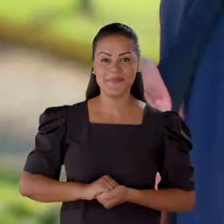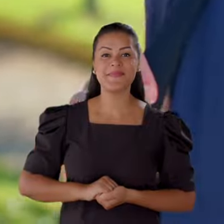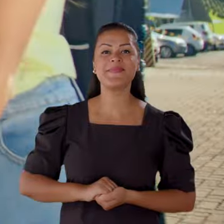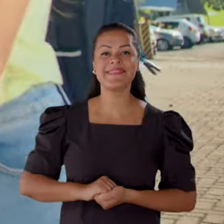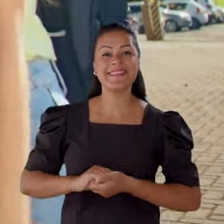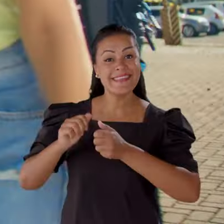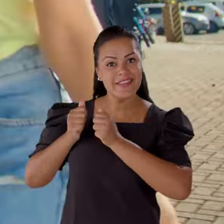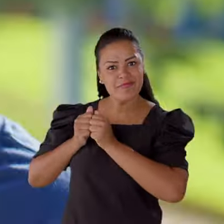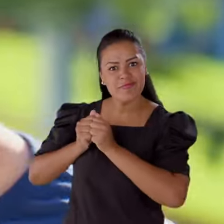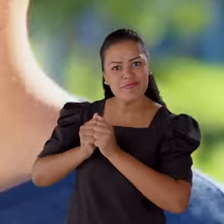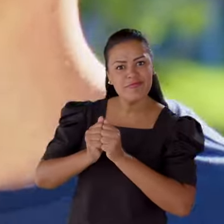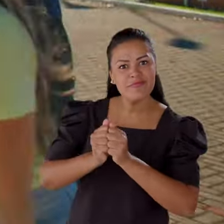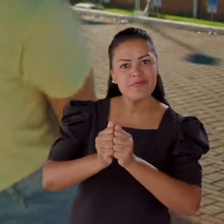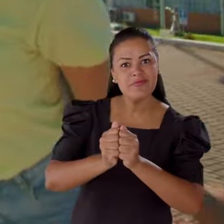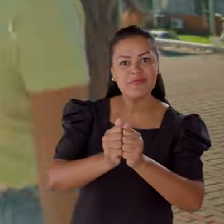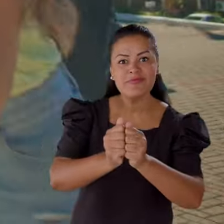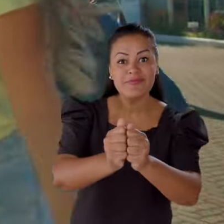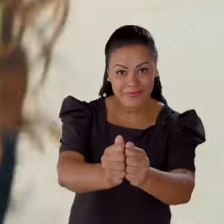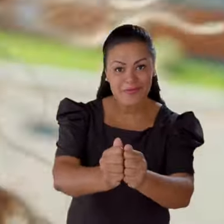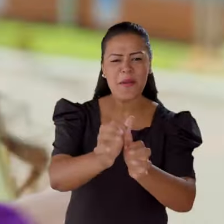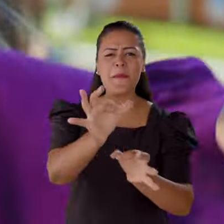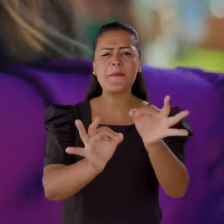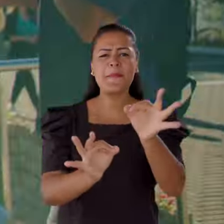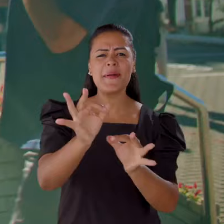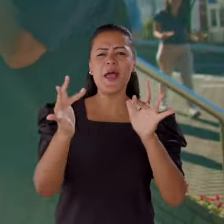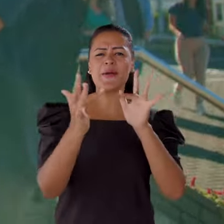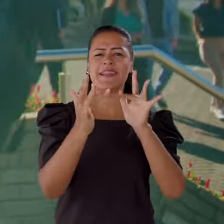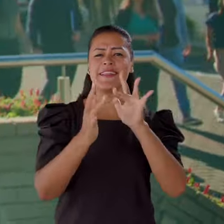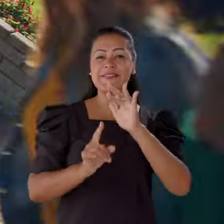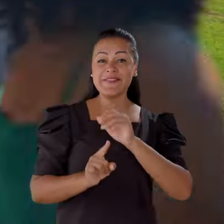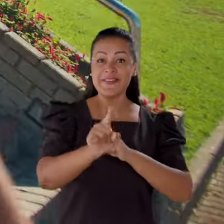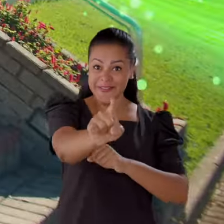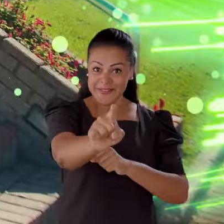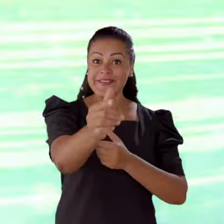A gente tá sempre junto, preparado e conectado com você.